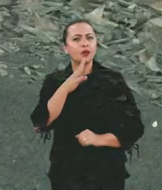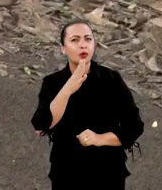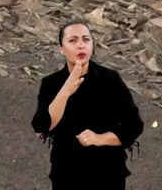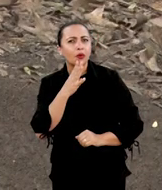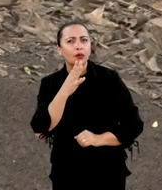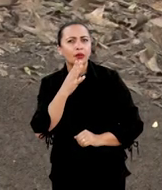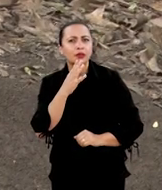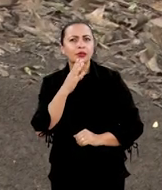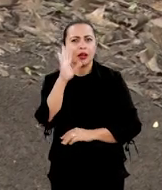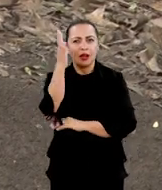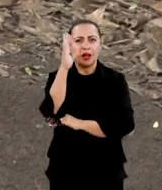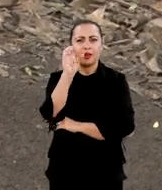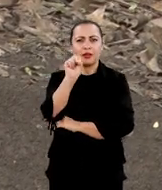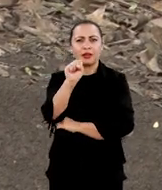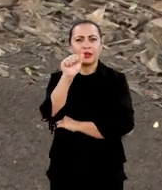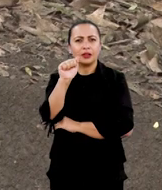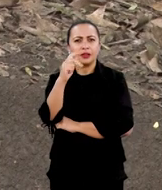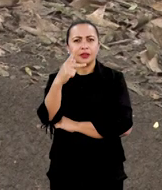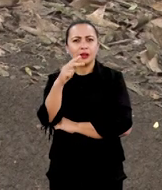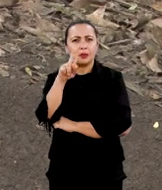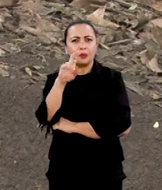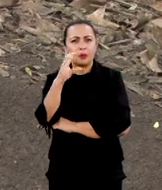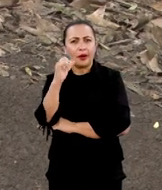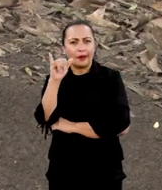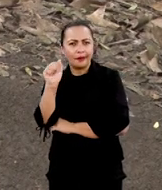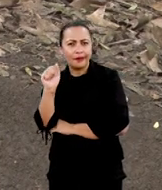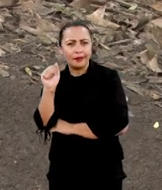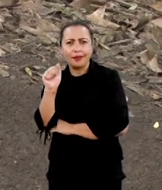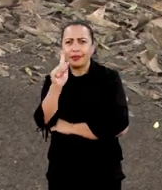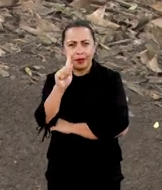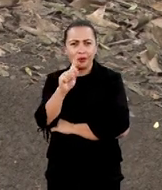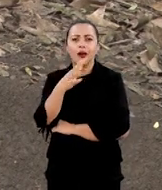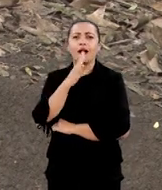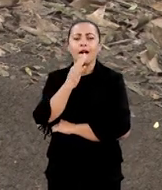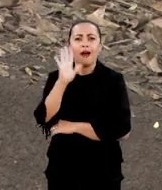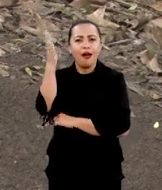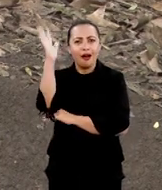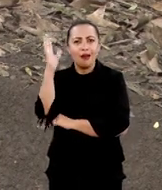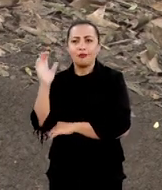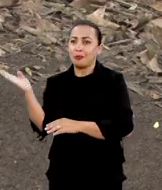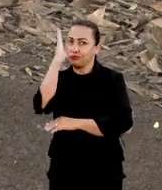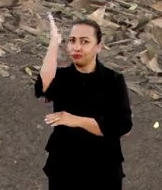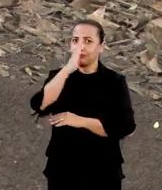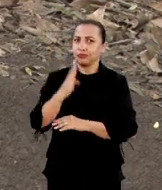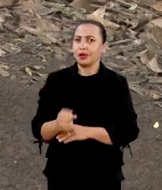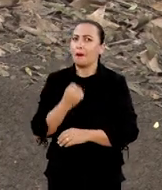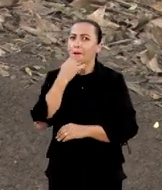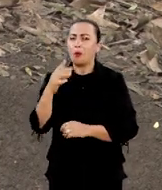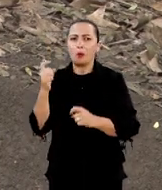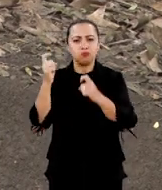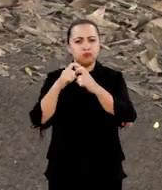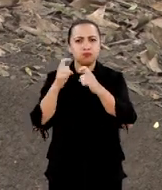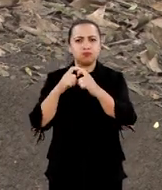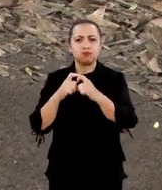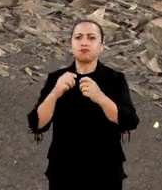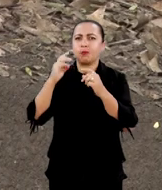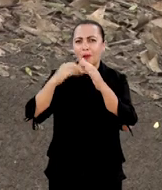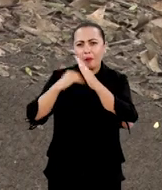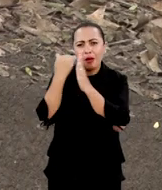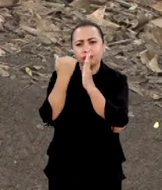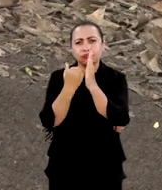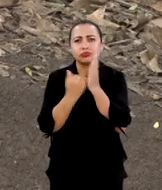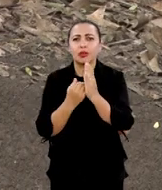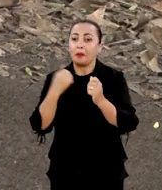Você conhece a sapucaia? É uma frondosa árvore brasileira de muitas propriedades medicinais.